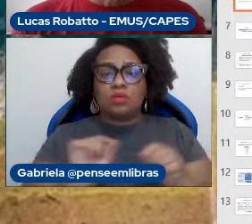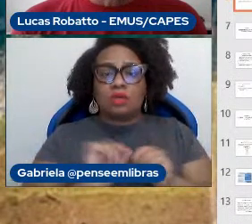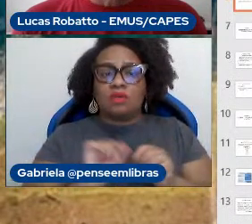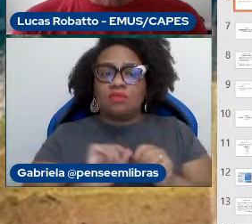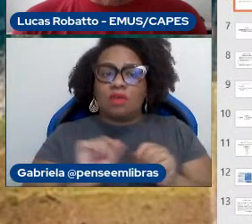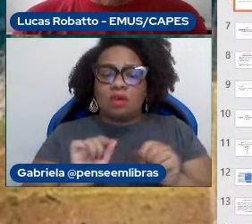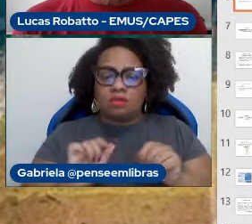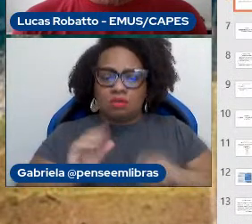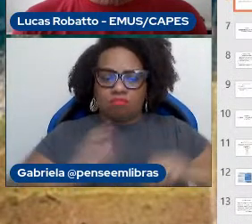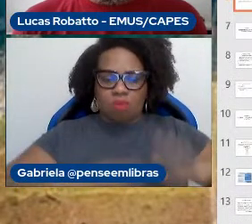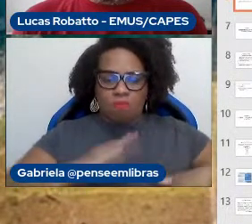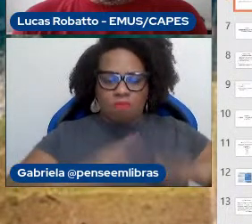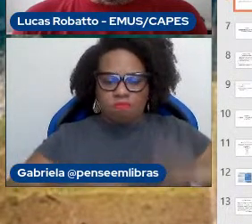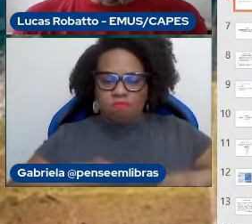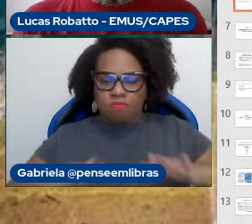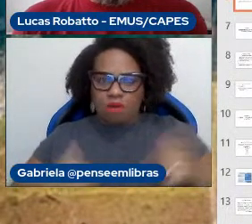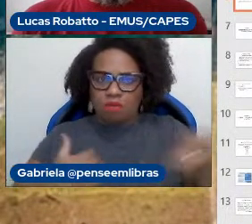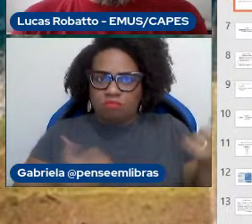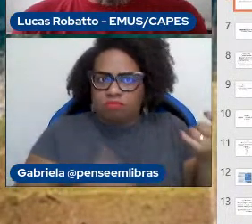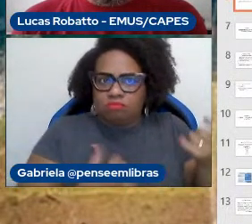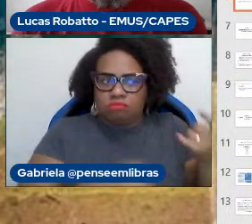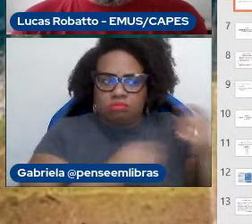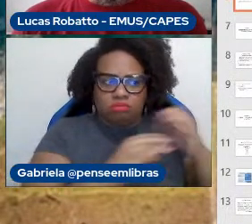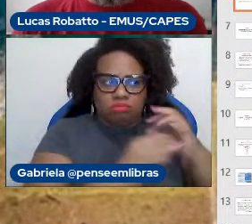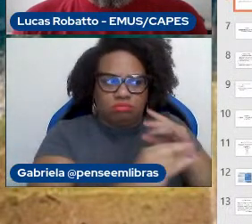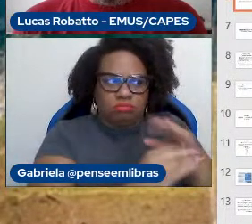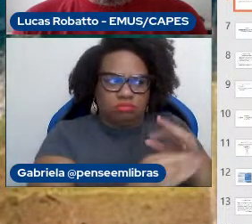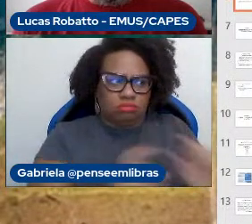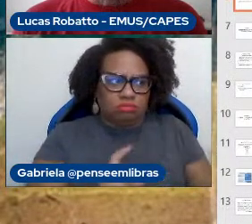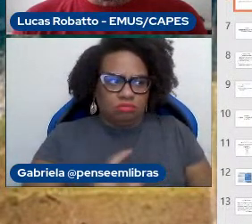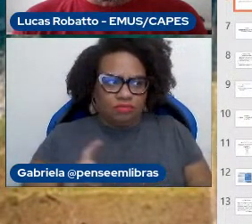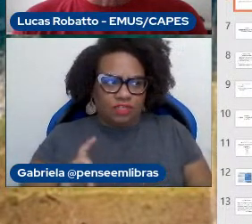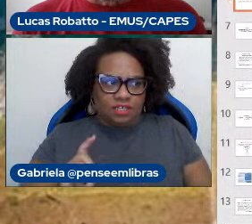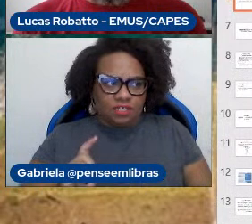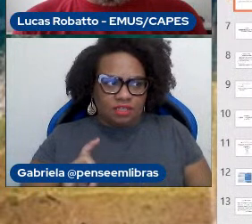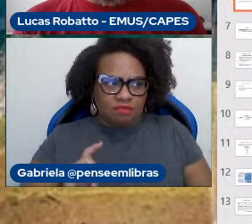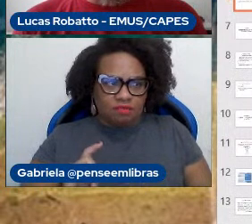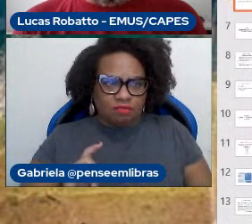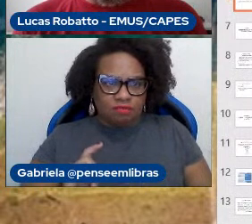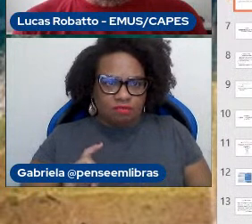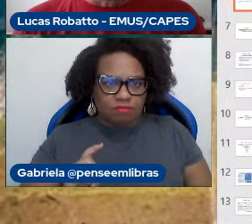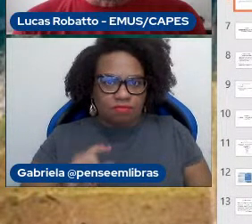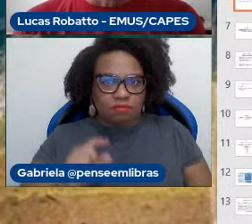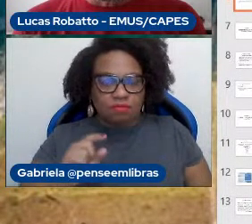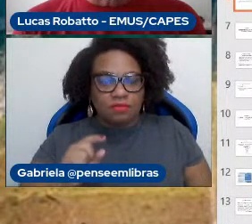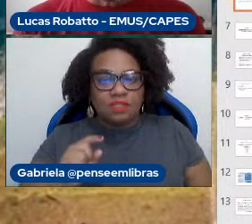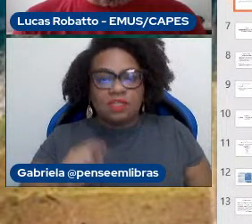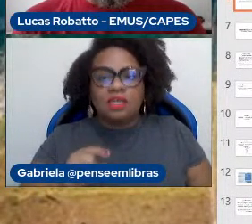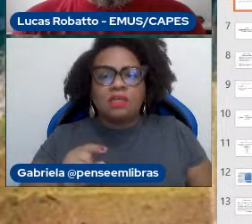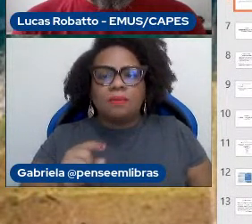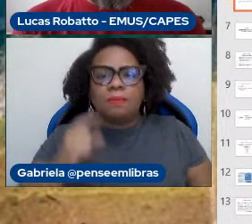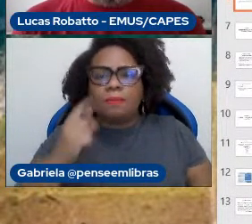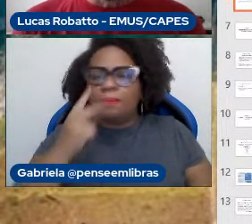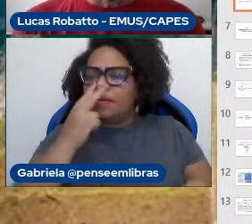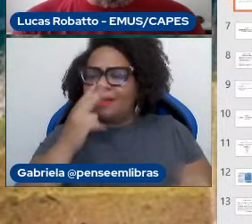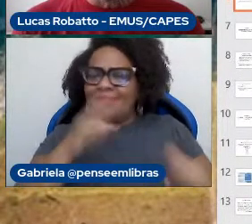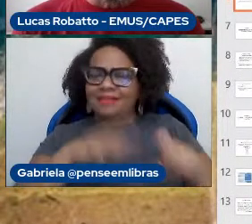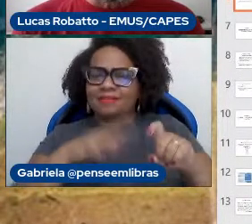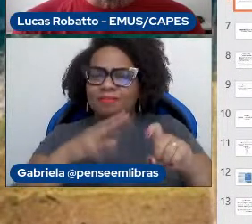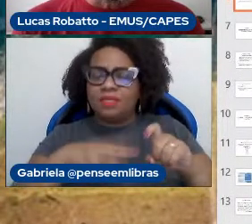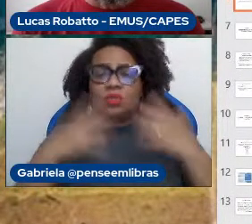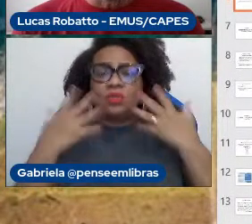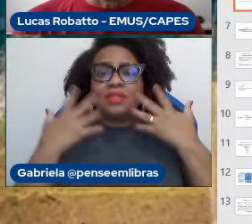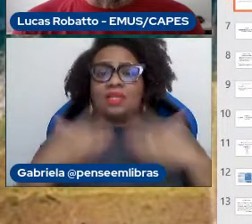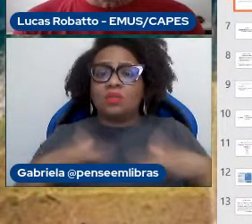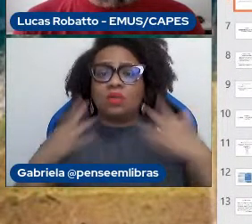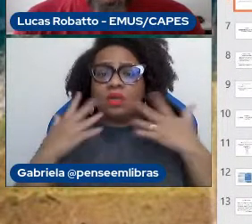instrumentos. Então, isso faz com que esse mito de que tocar é natural, faz com que qualquer lesão no corpo